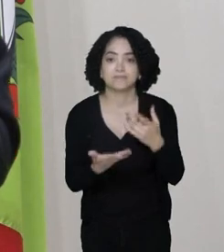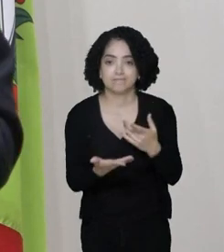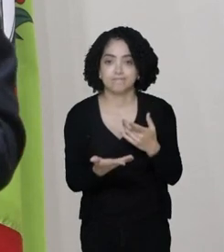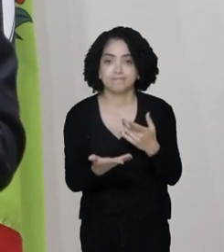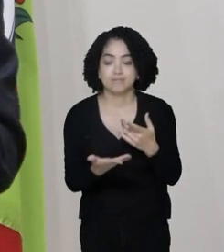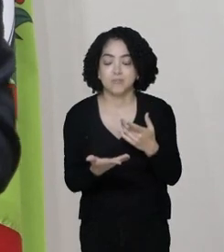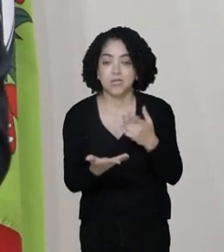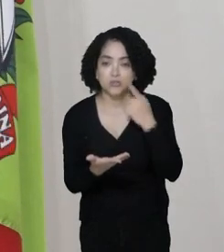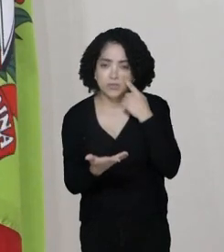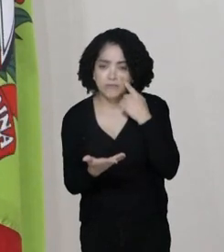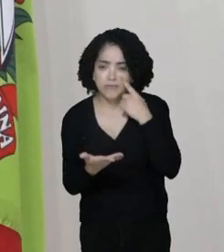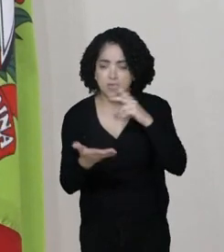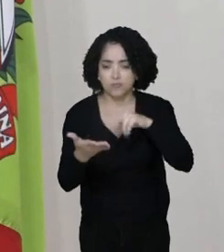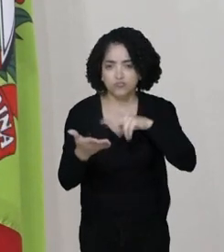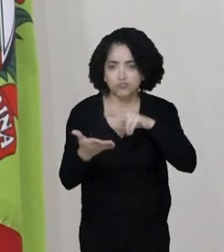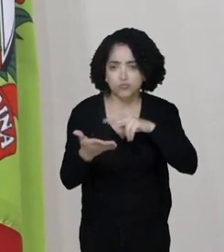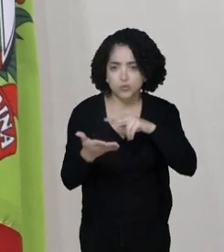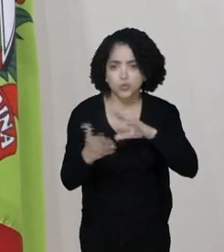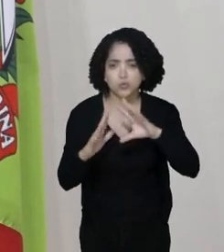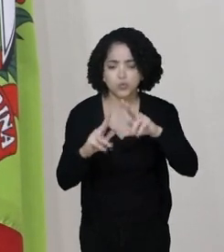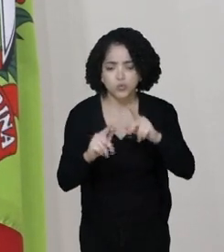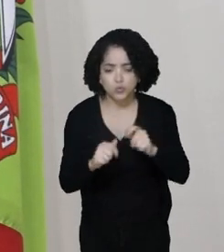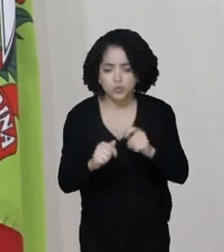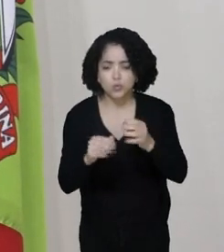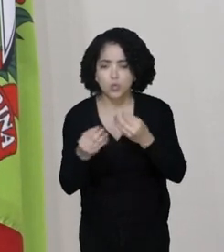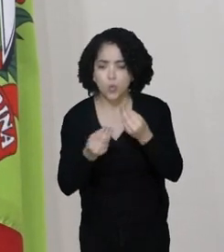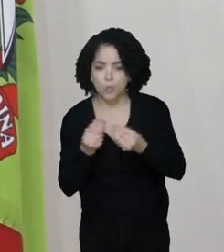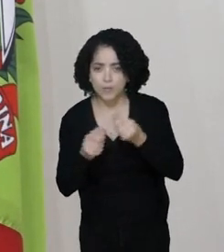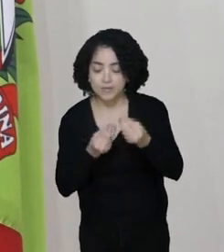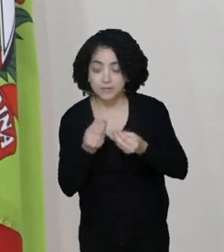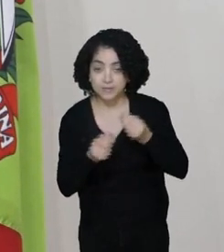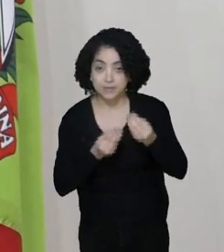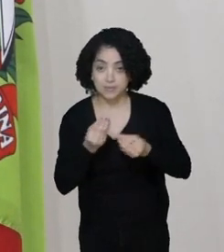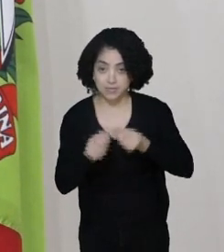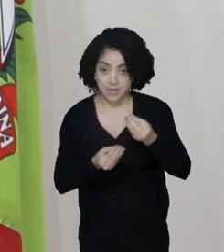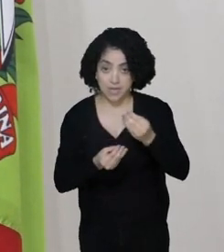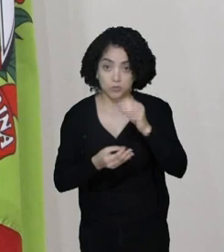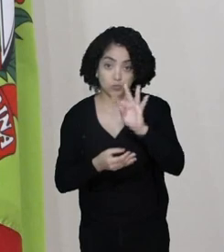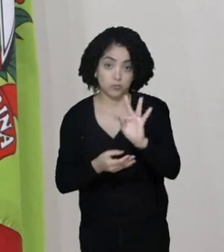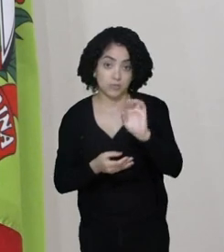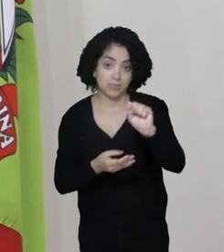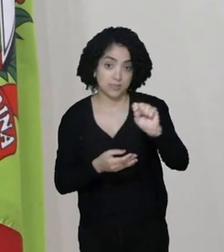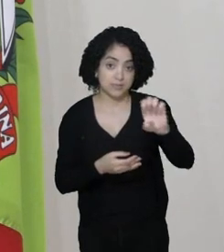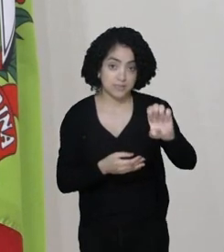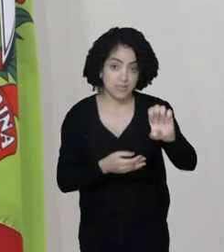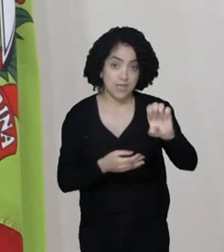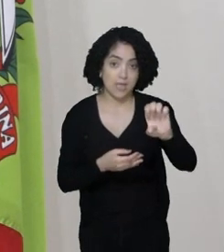verificando tudo que passou por aqui, verificando como é que está a questão no TSE, qual foi a posição do Tribunal